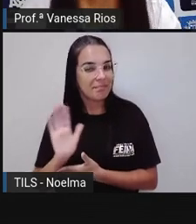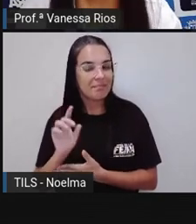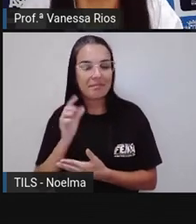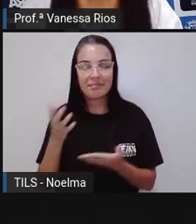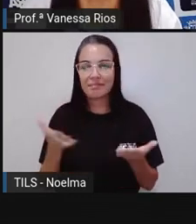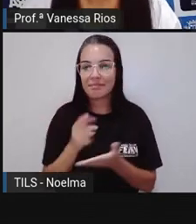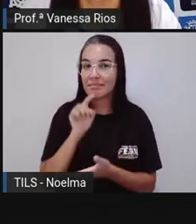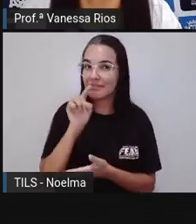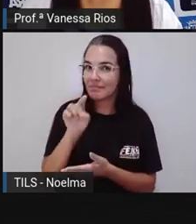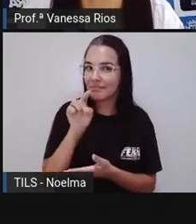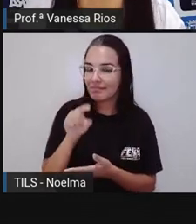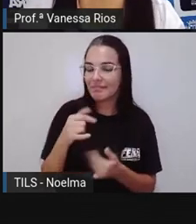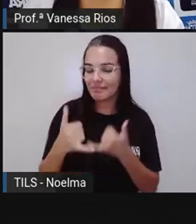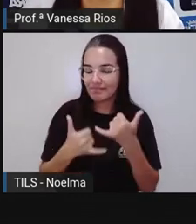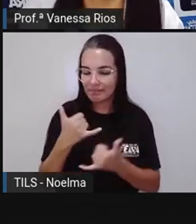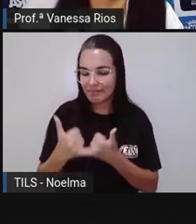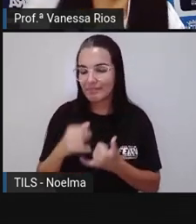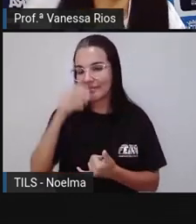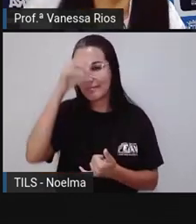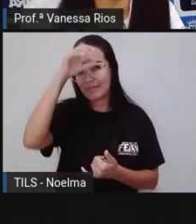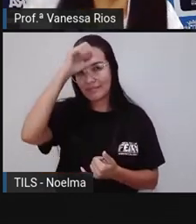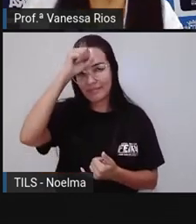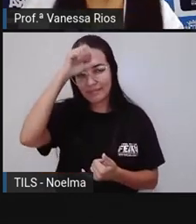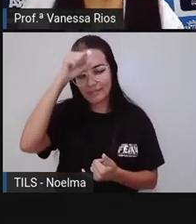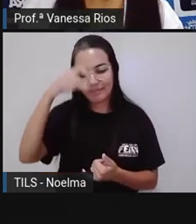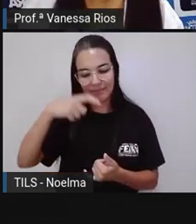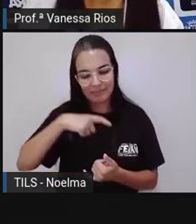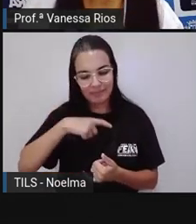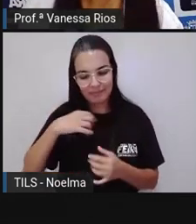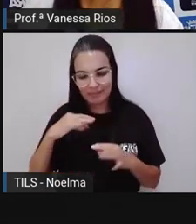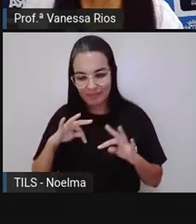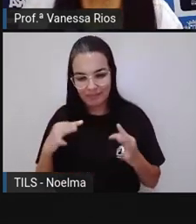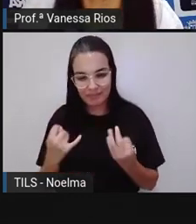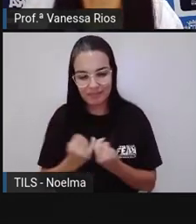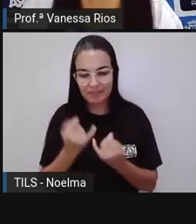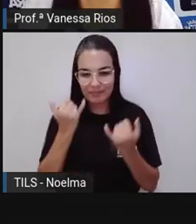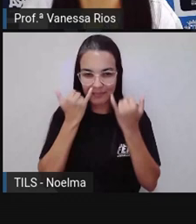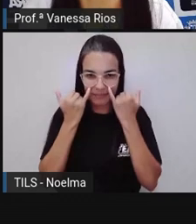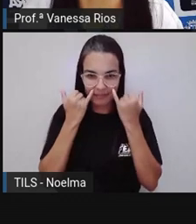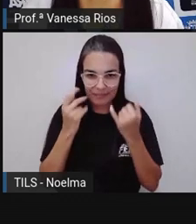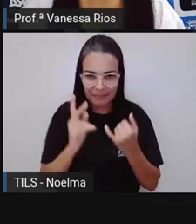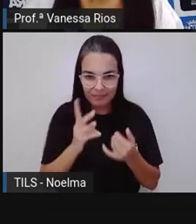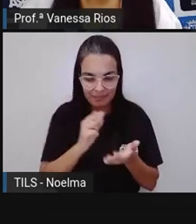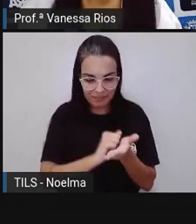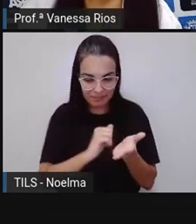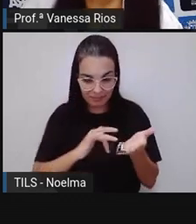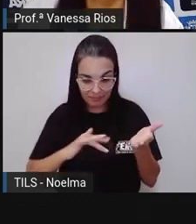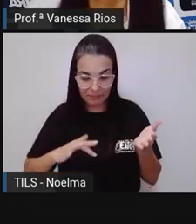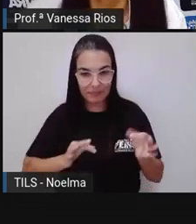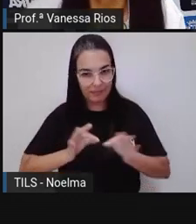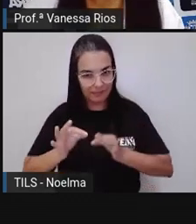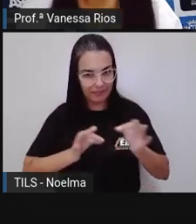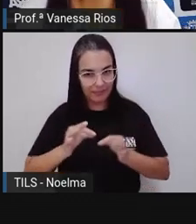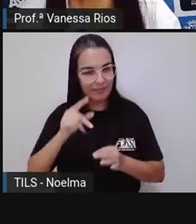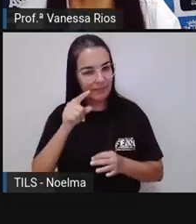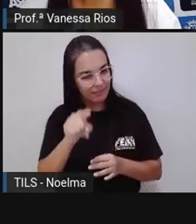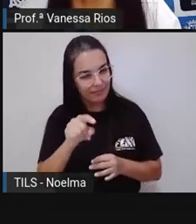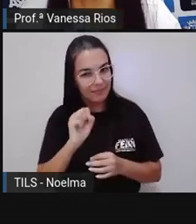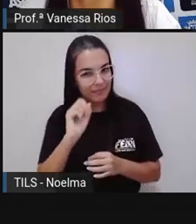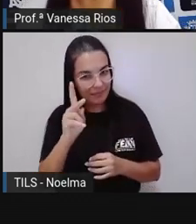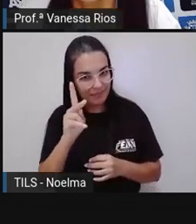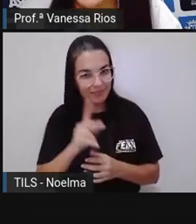brinquem, aprendam e aí utilize as informações para dar seguimento com a atividade. Está aí preparada para você.